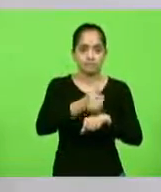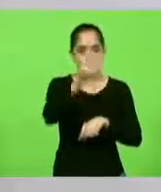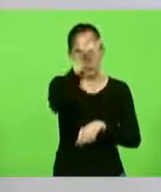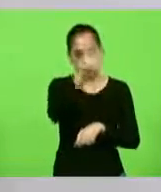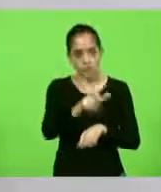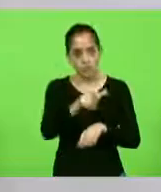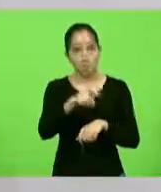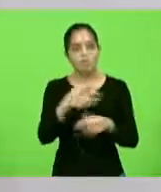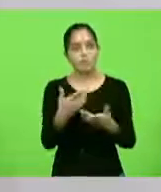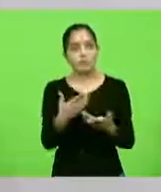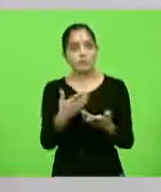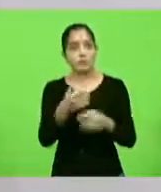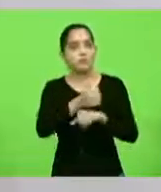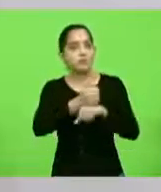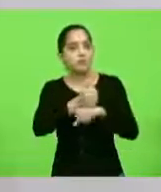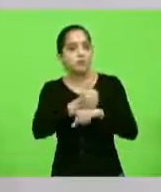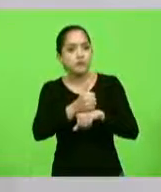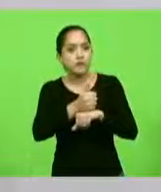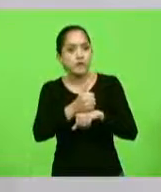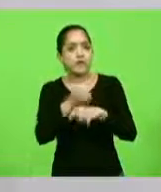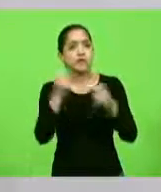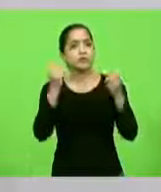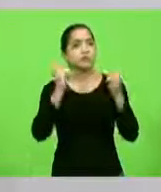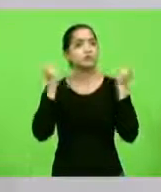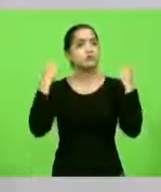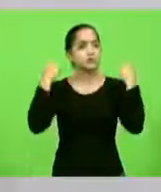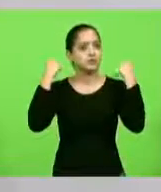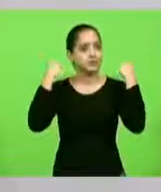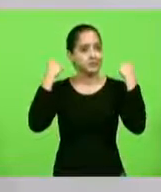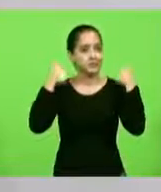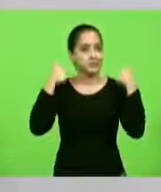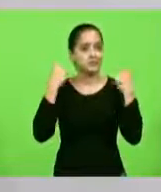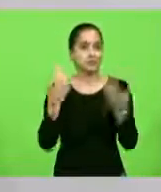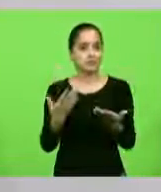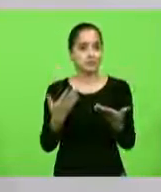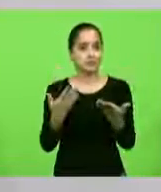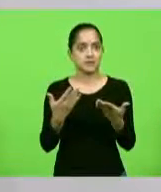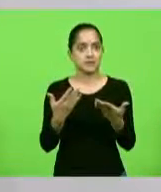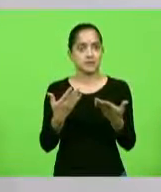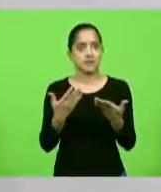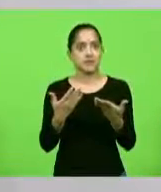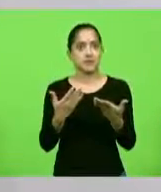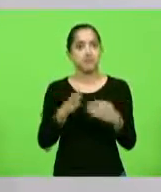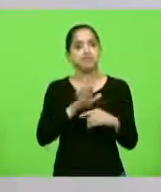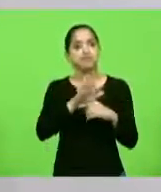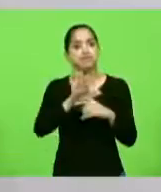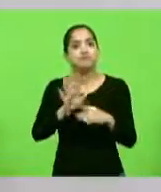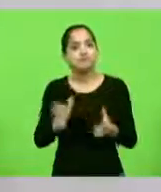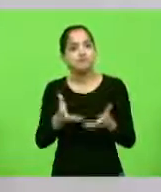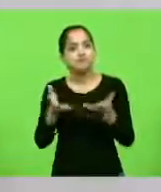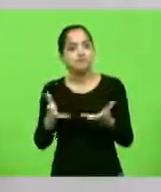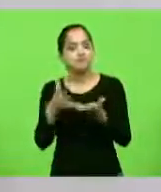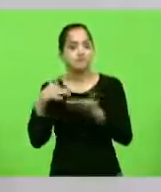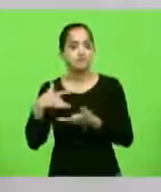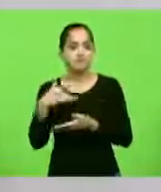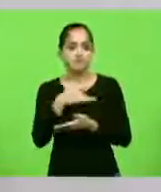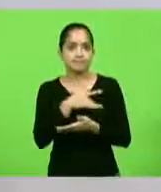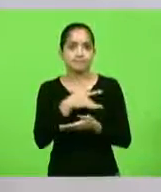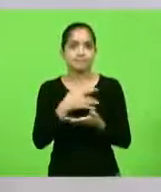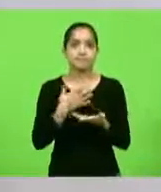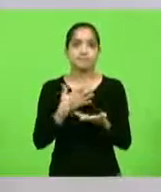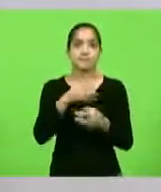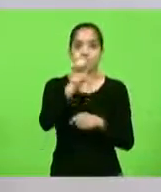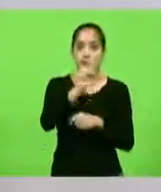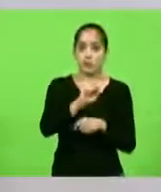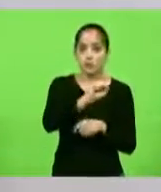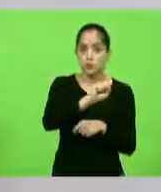no dia a dia, na vida do cidadão. Como integrantes, sim, da saúde no nosso país, no nosso SUS, que